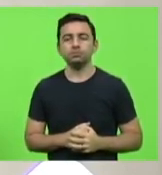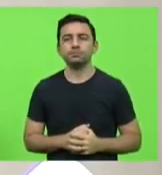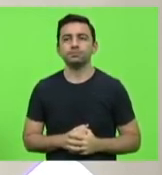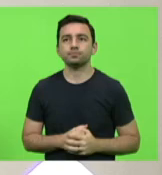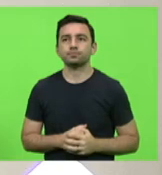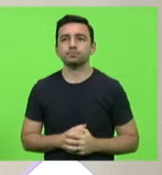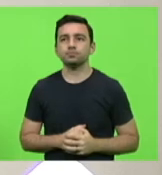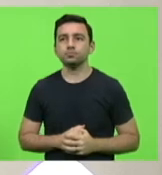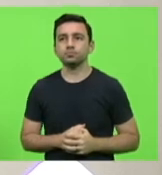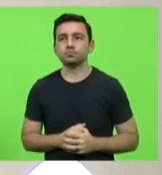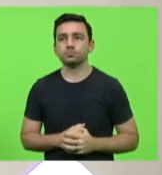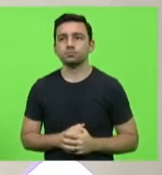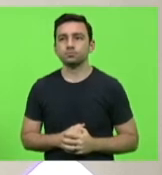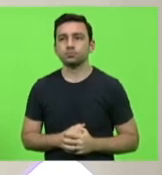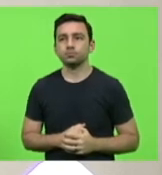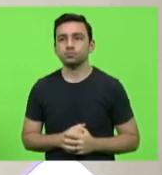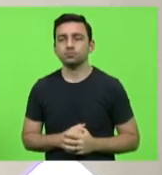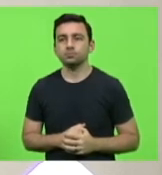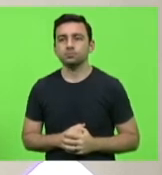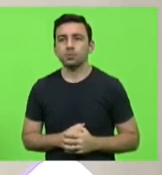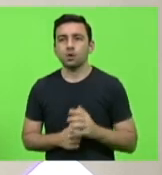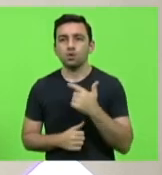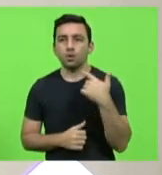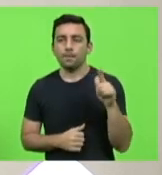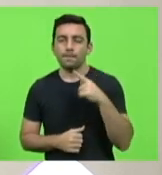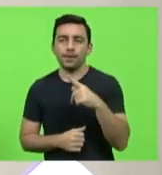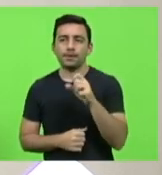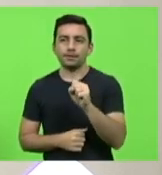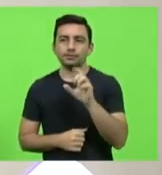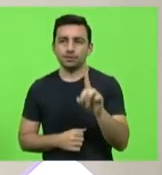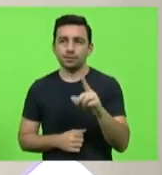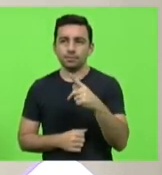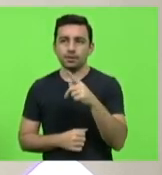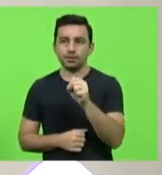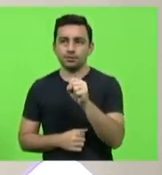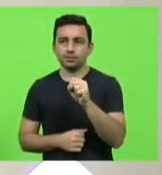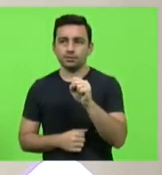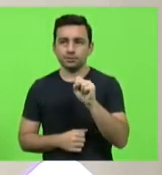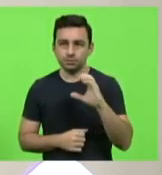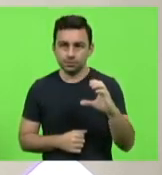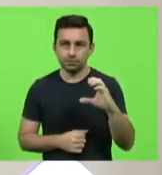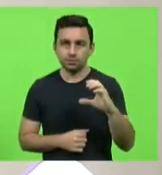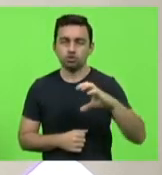próximo bloco PSD PSC por 9 minutos